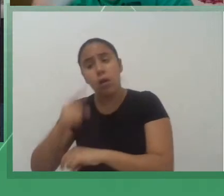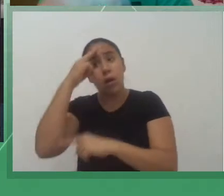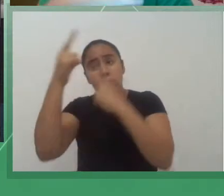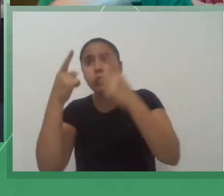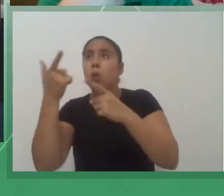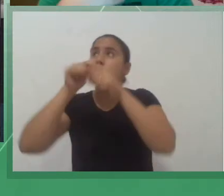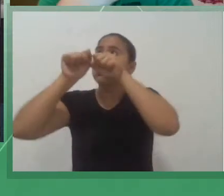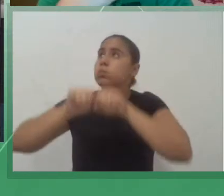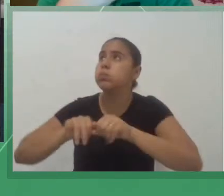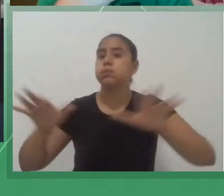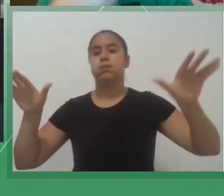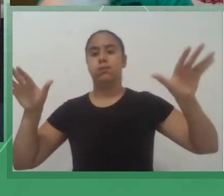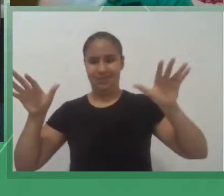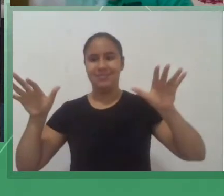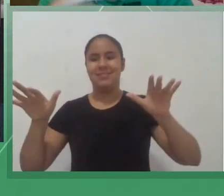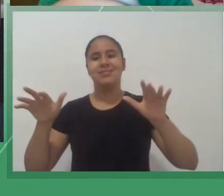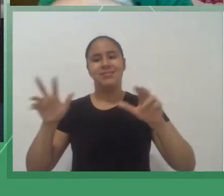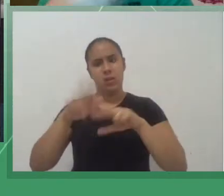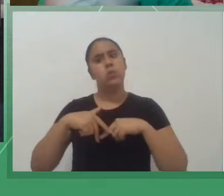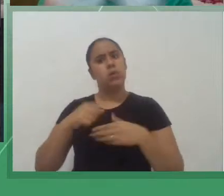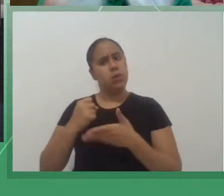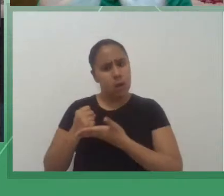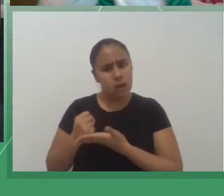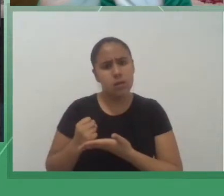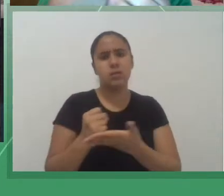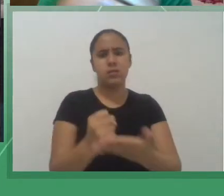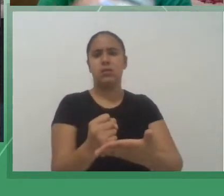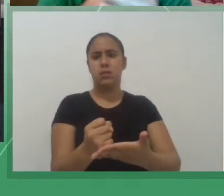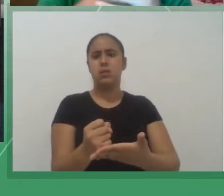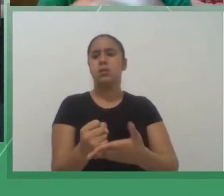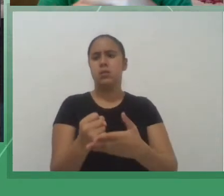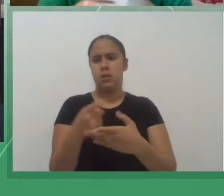apoio mesmo sendo que o Bixec teve muita